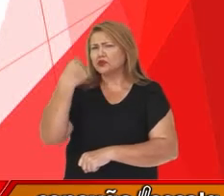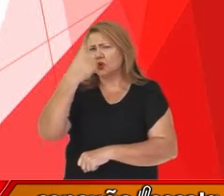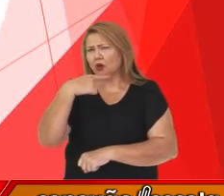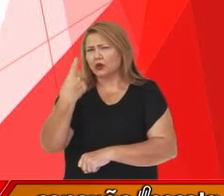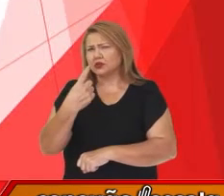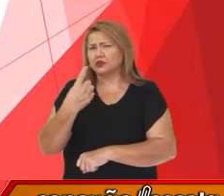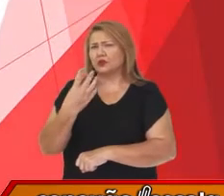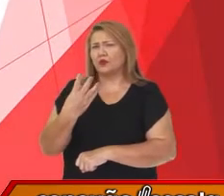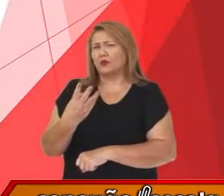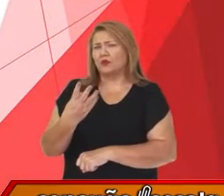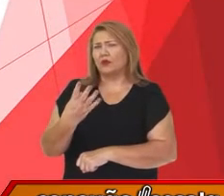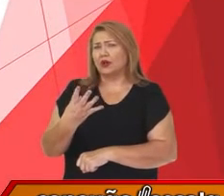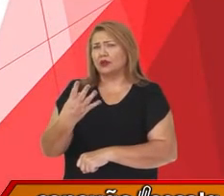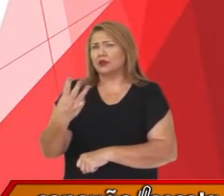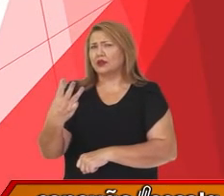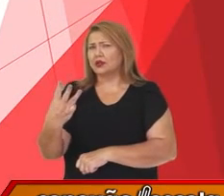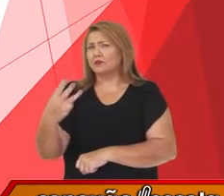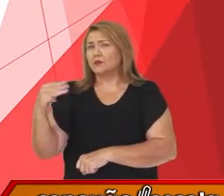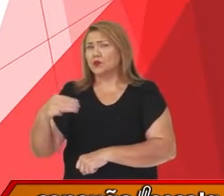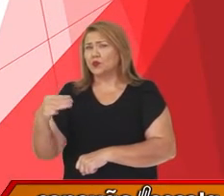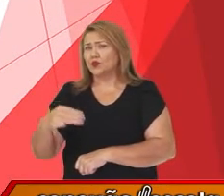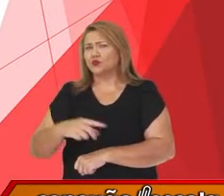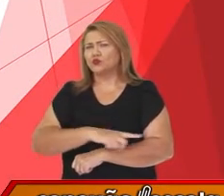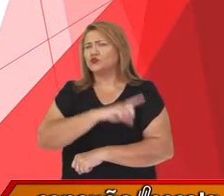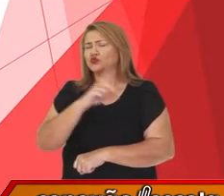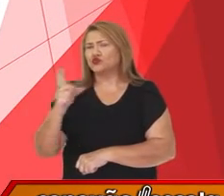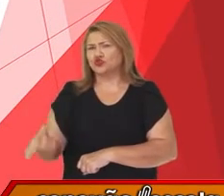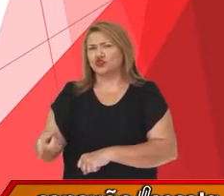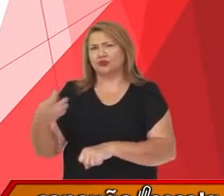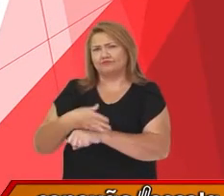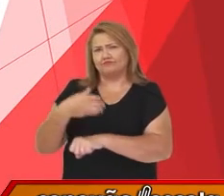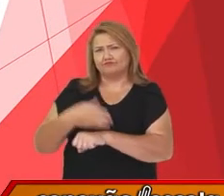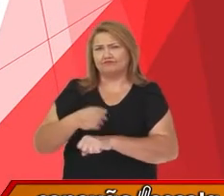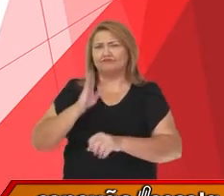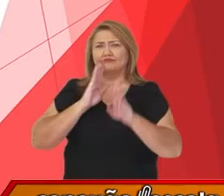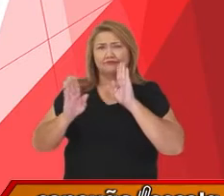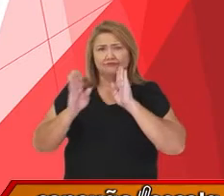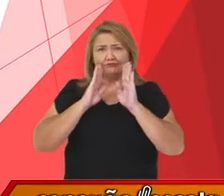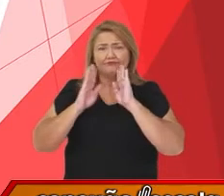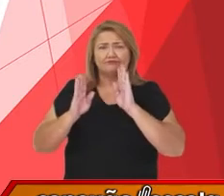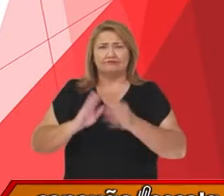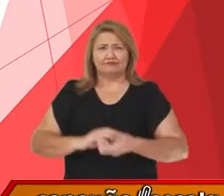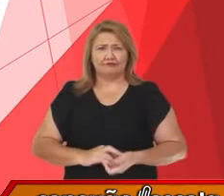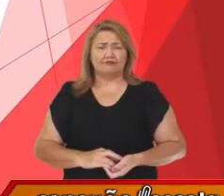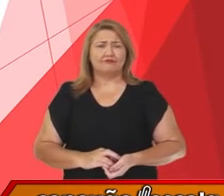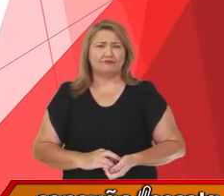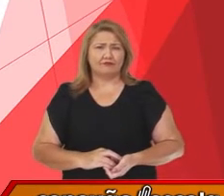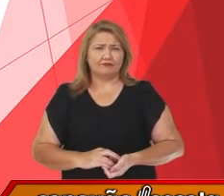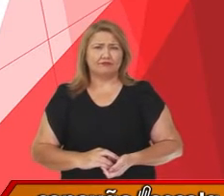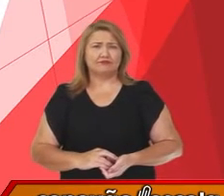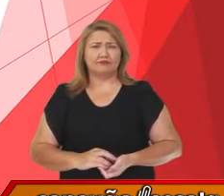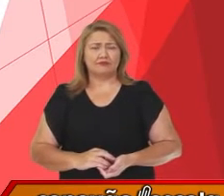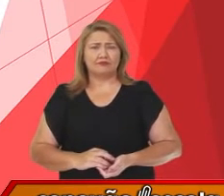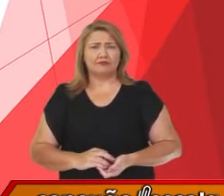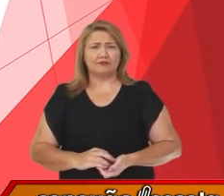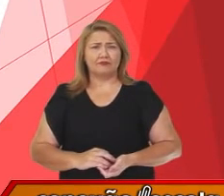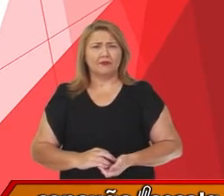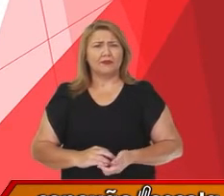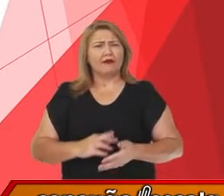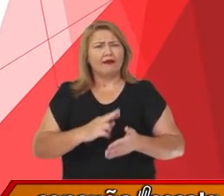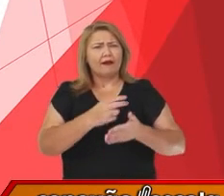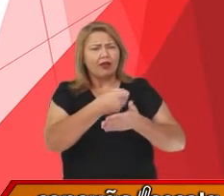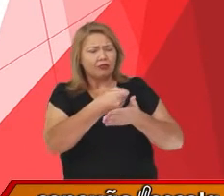e 43 minutos por dia conectados a essa plataforma. Justamente neste